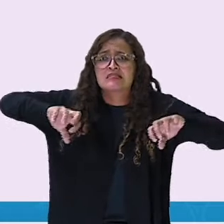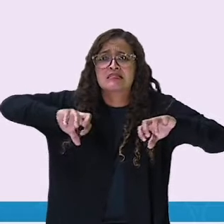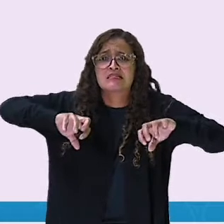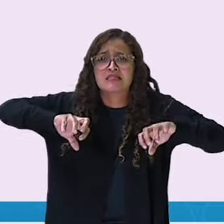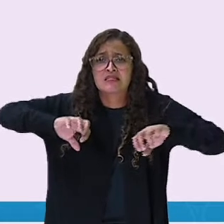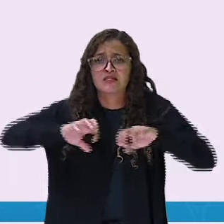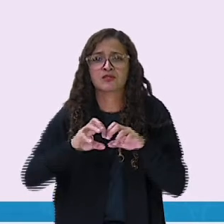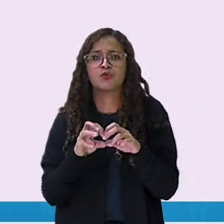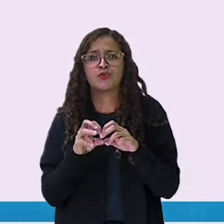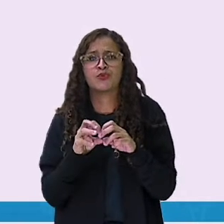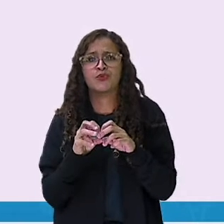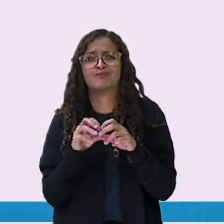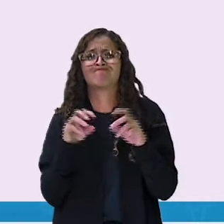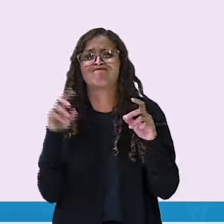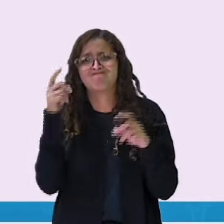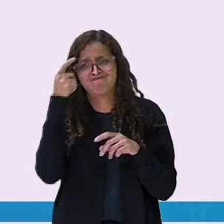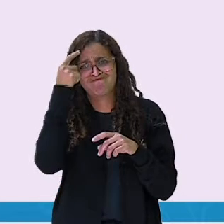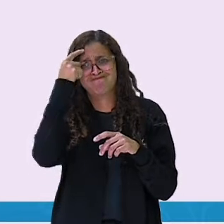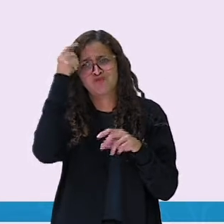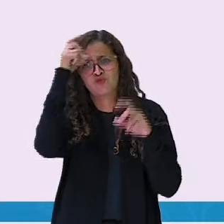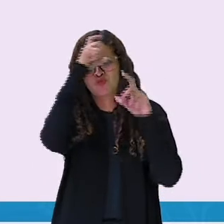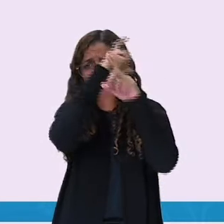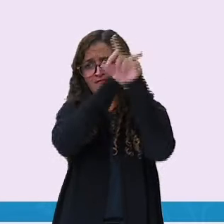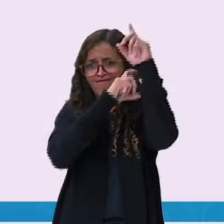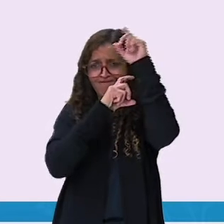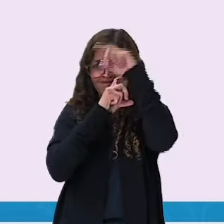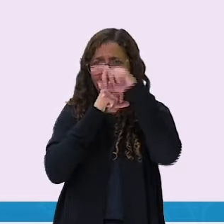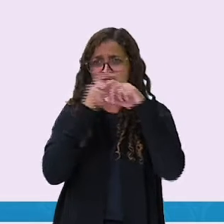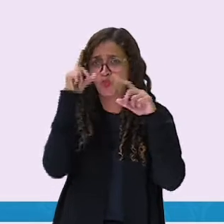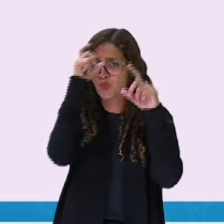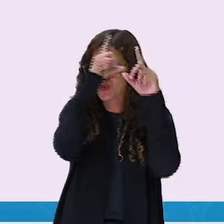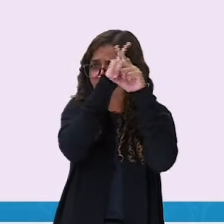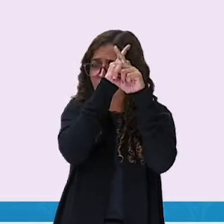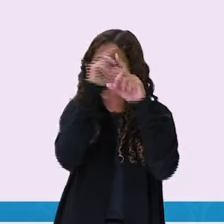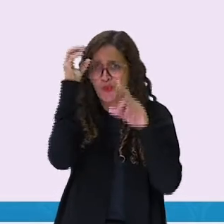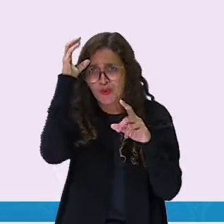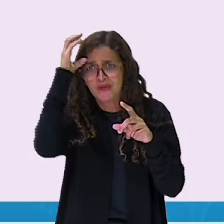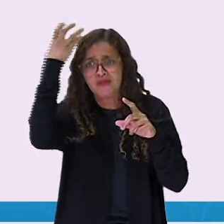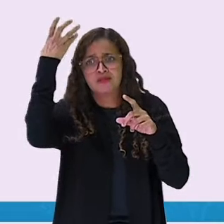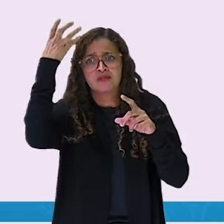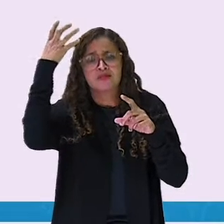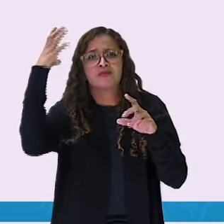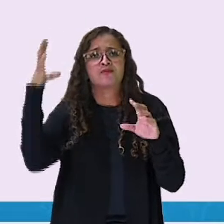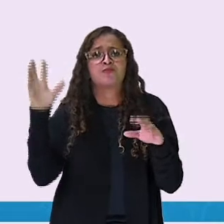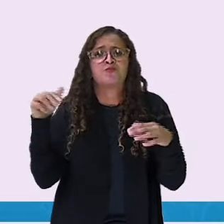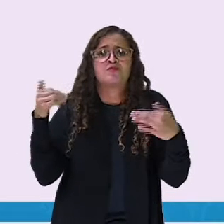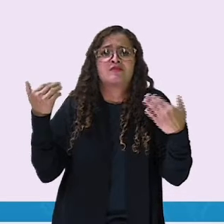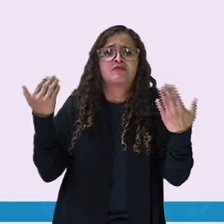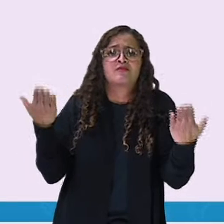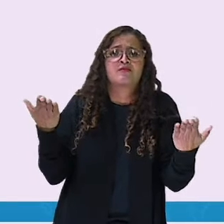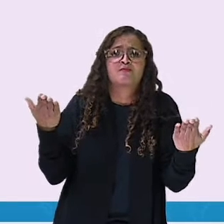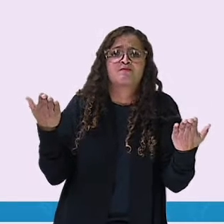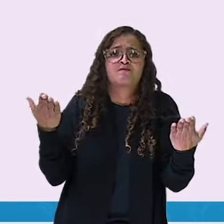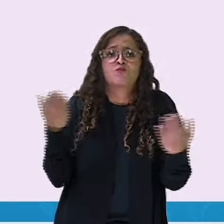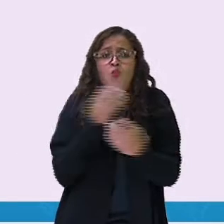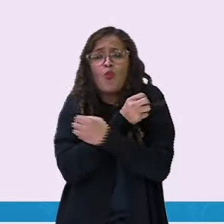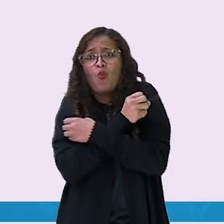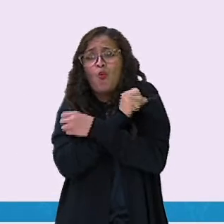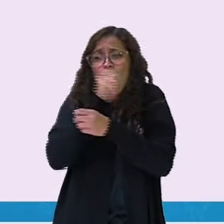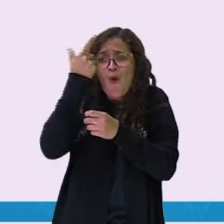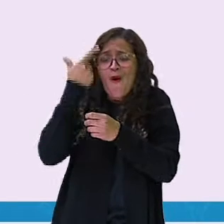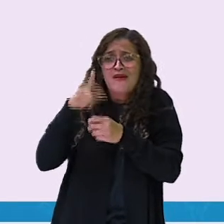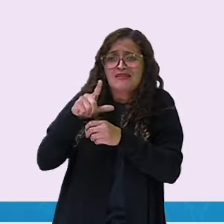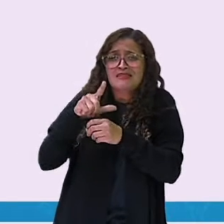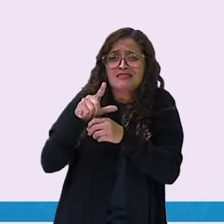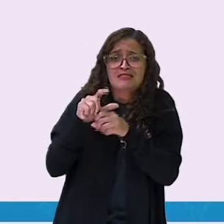fatídico destino, que certamente o aguardava, sequer podia mexer-se.